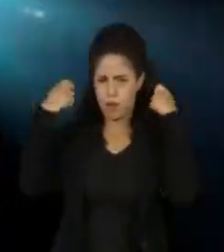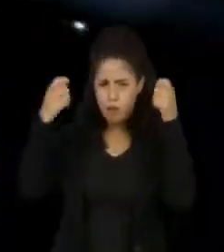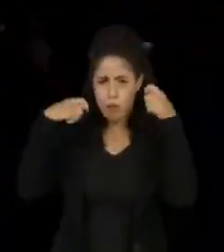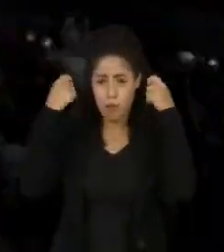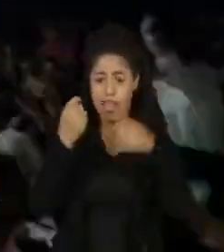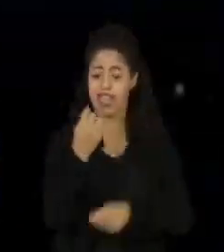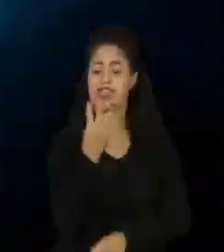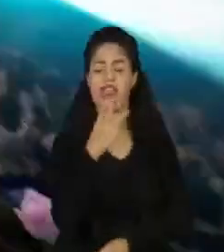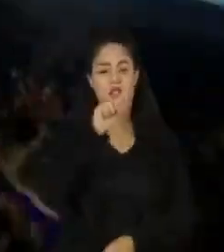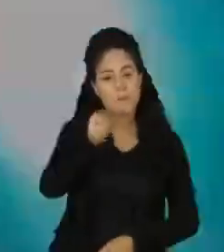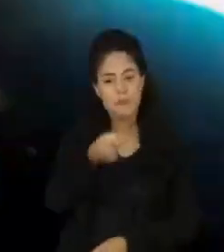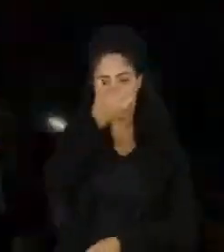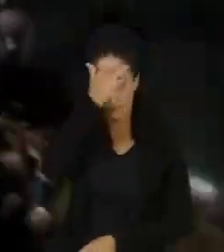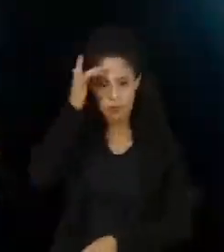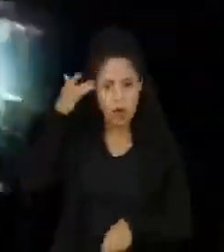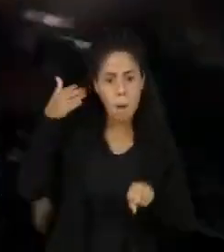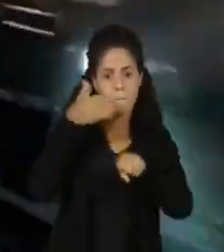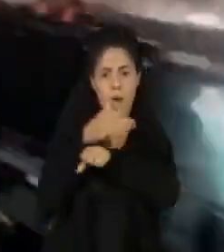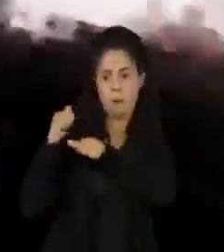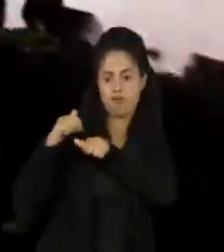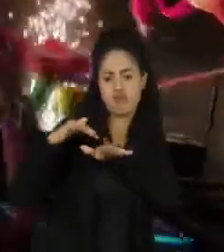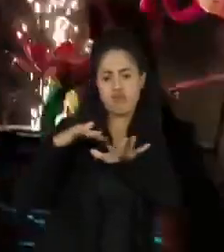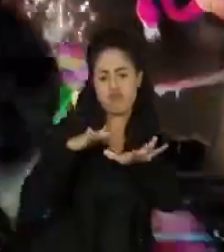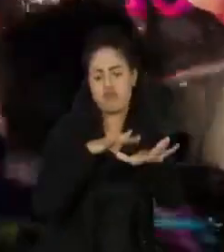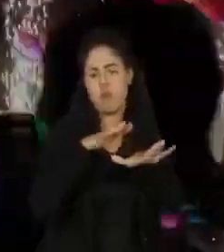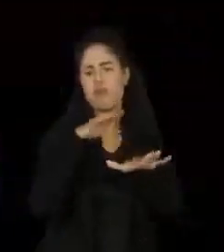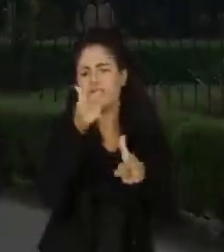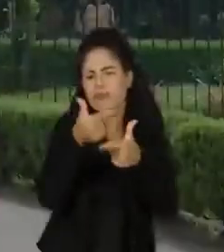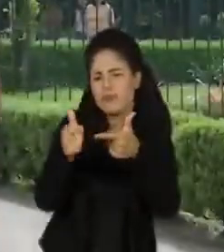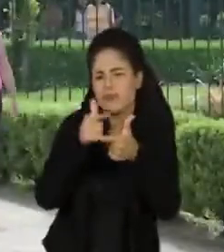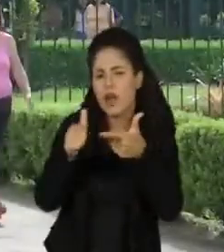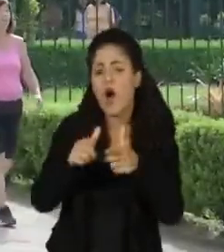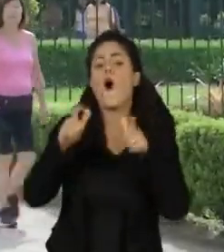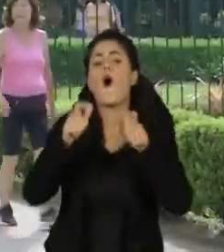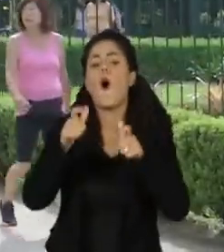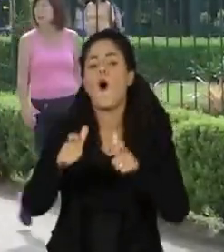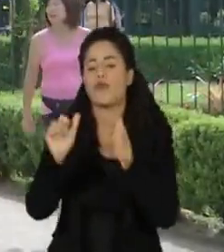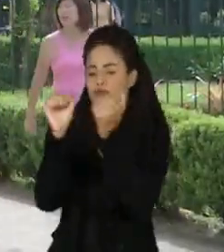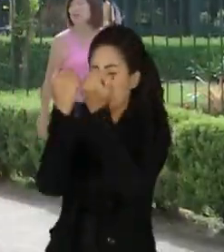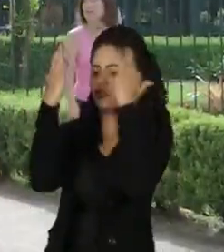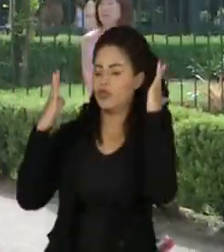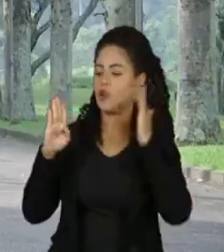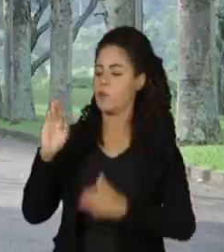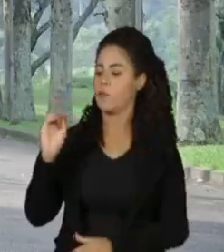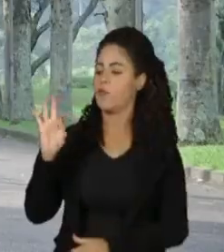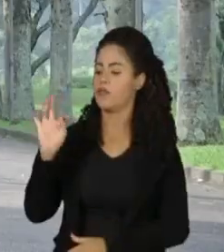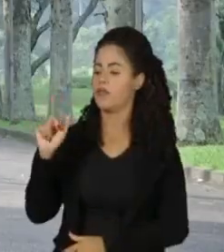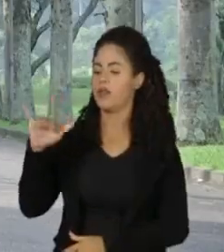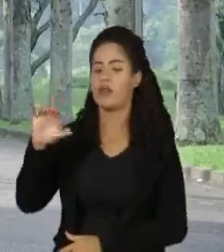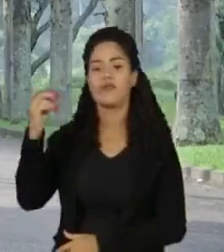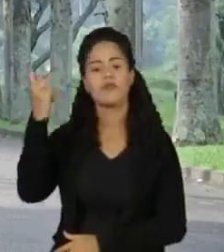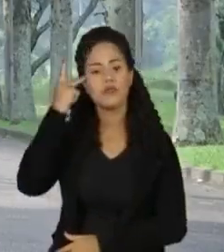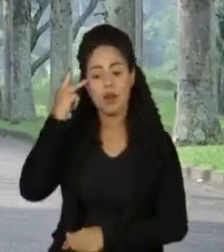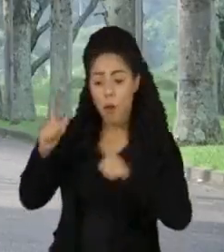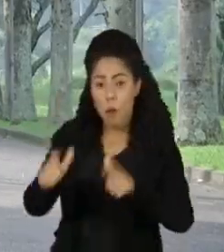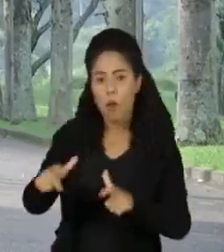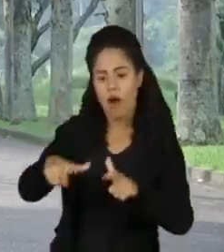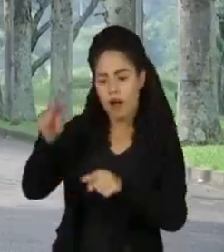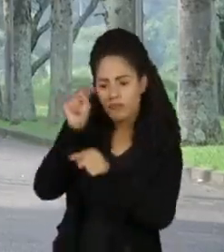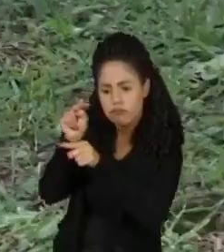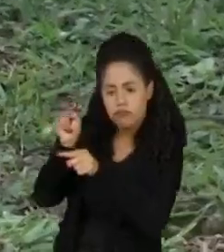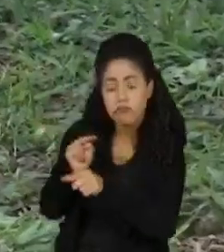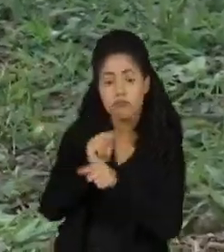3 mil pessoas. O problema é que ele iria acontecer no Jardim Botânico de São Paulo, uma área de conservação